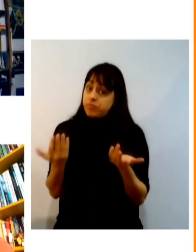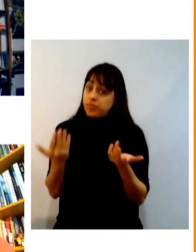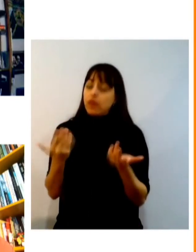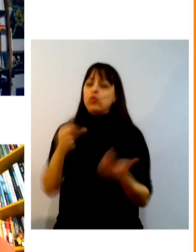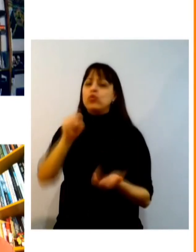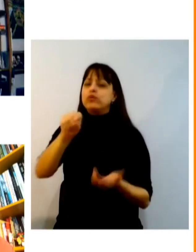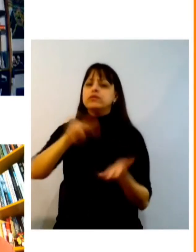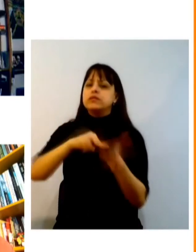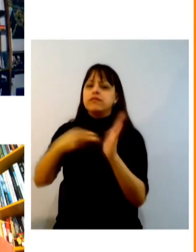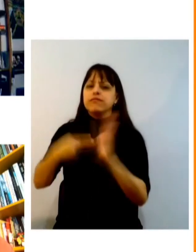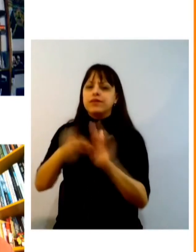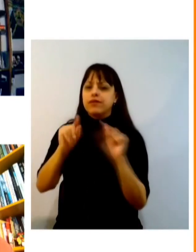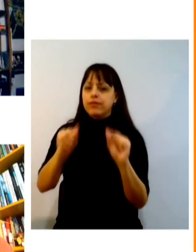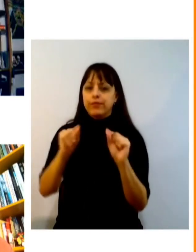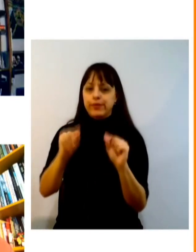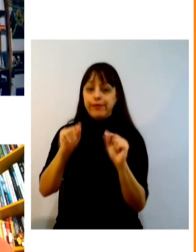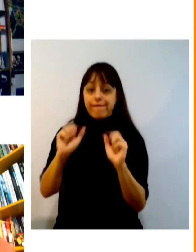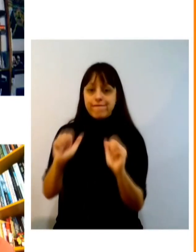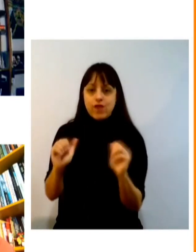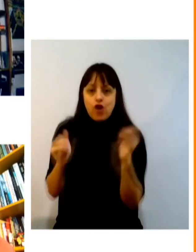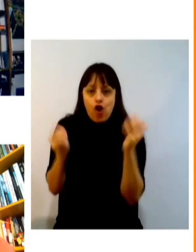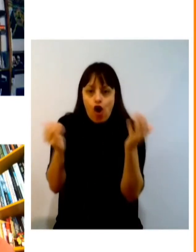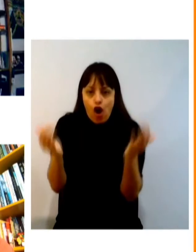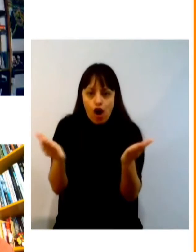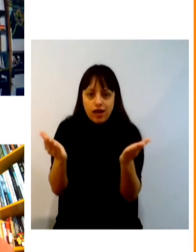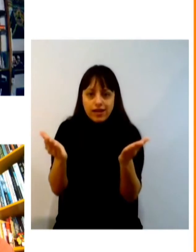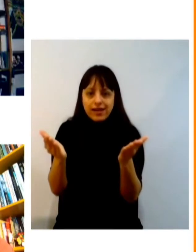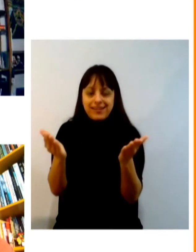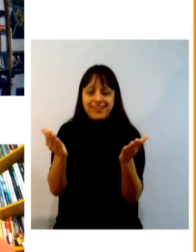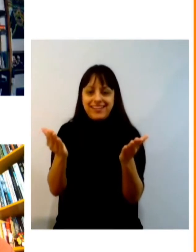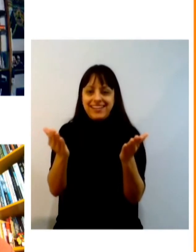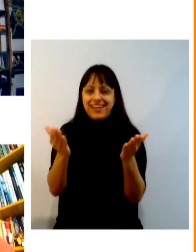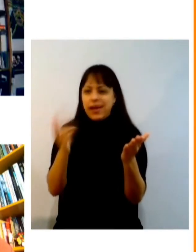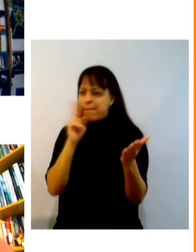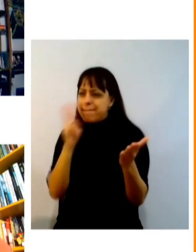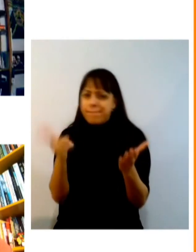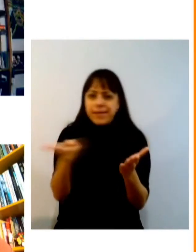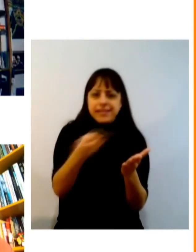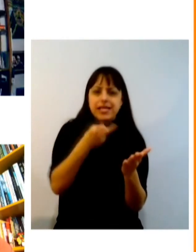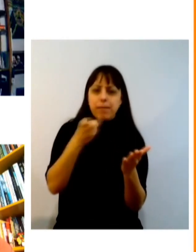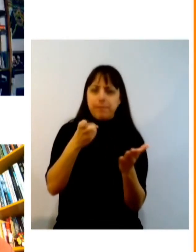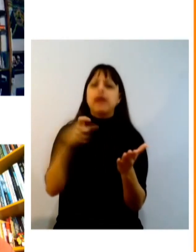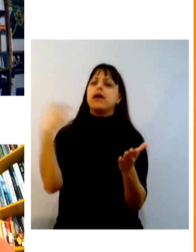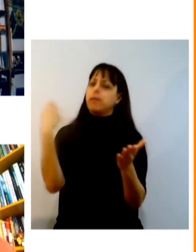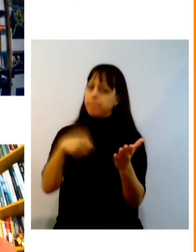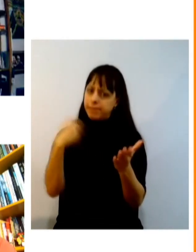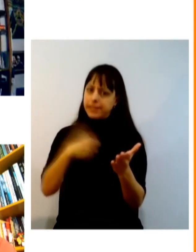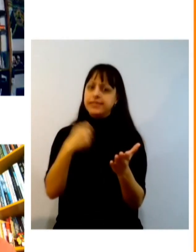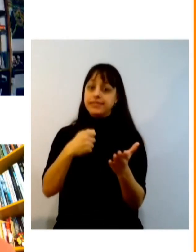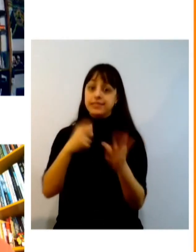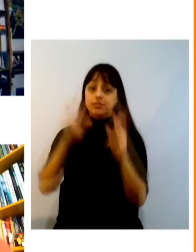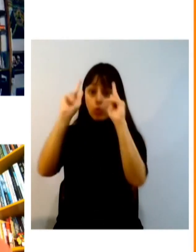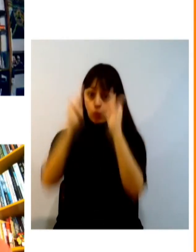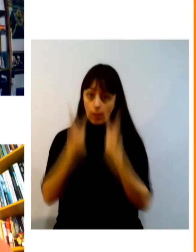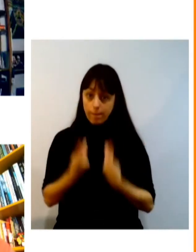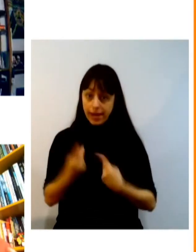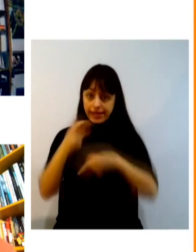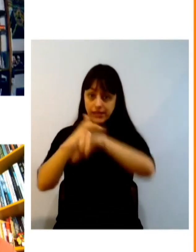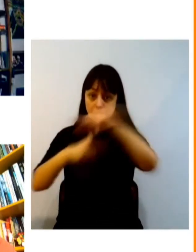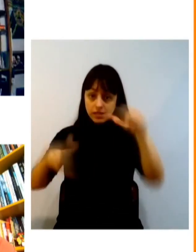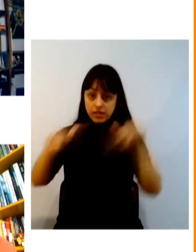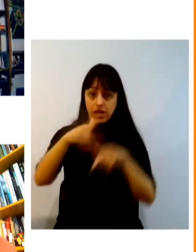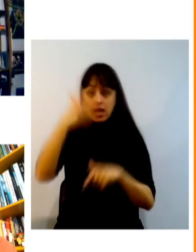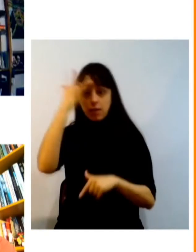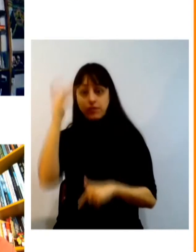então não é questão de falar de diversidade mas sim colocar em questão a diversidade e fazer